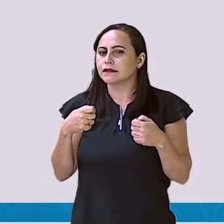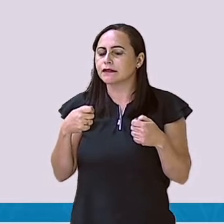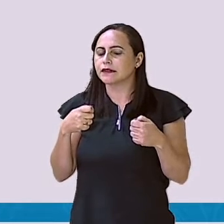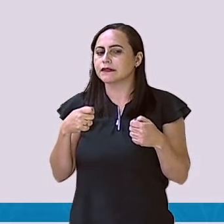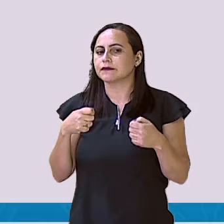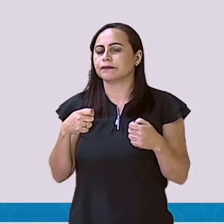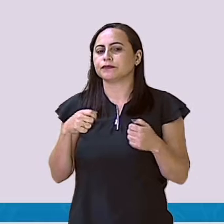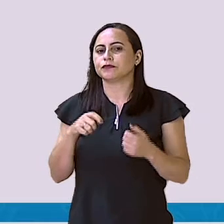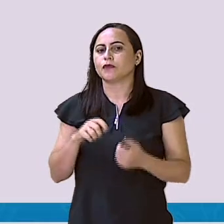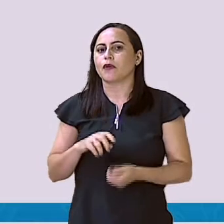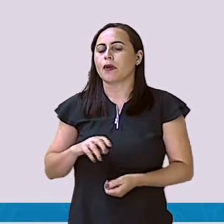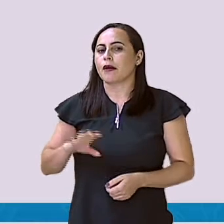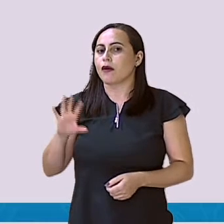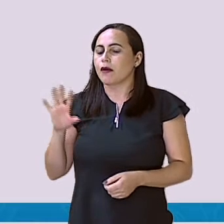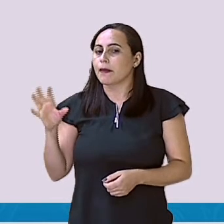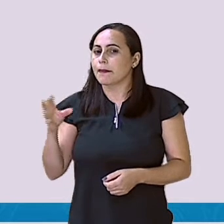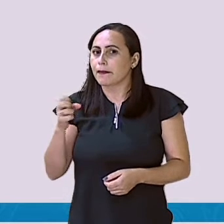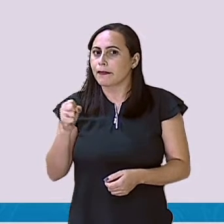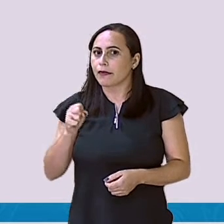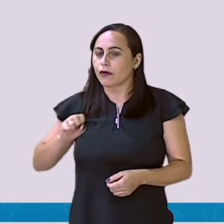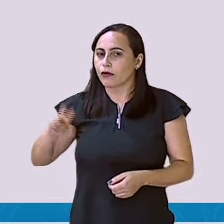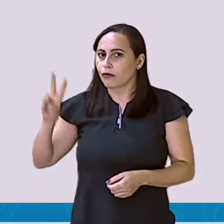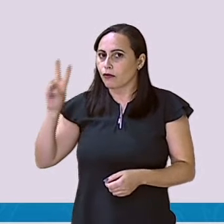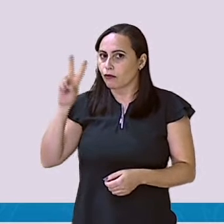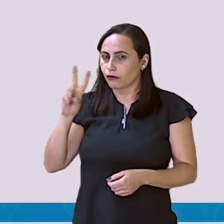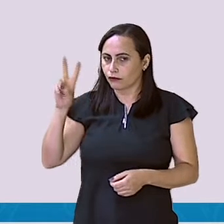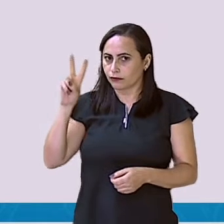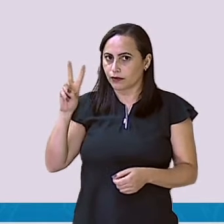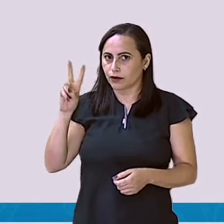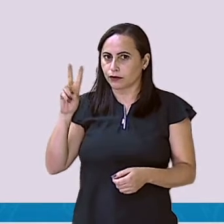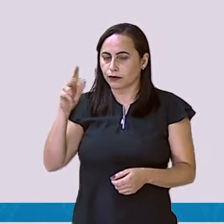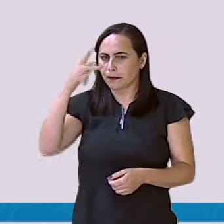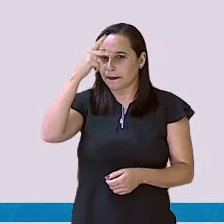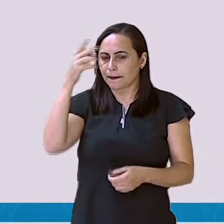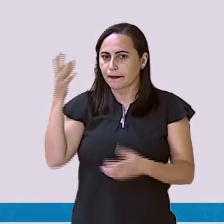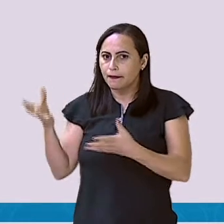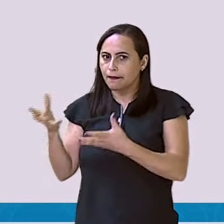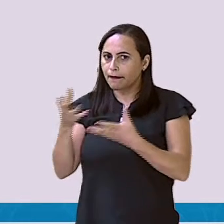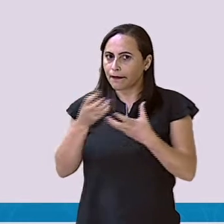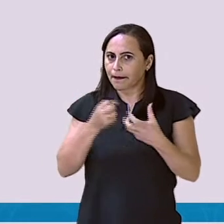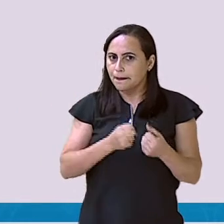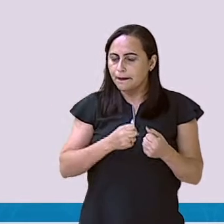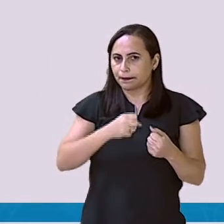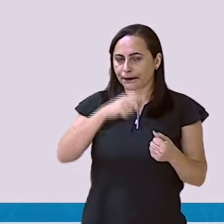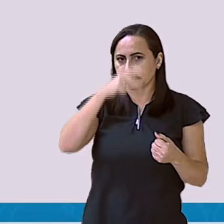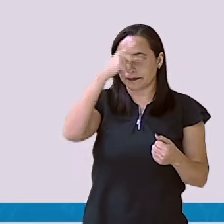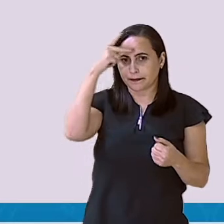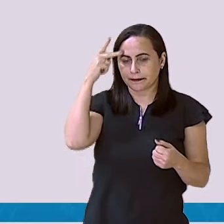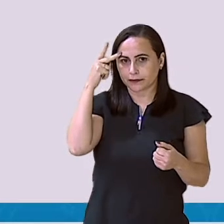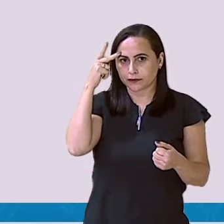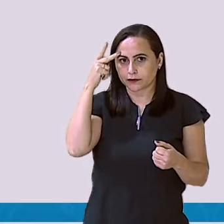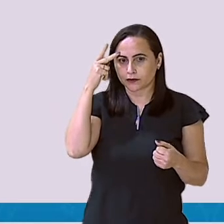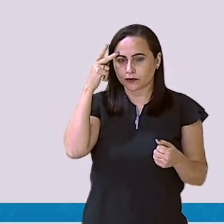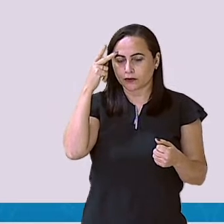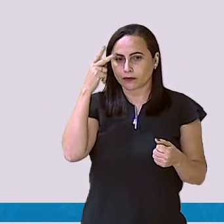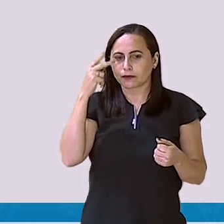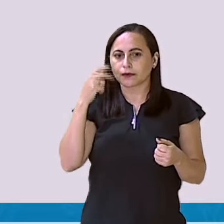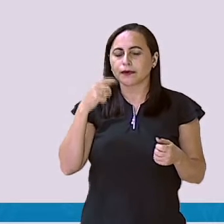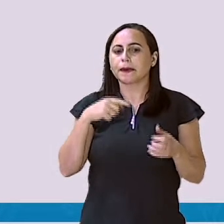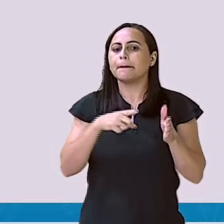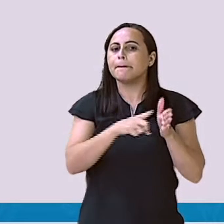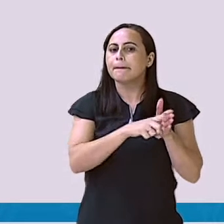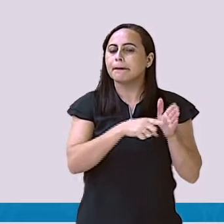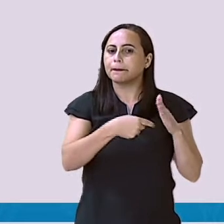pegar o valor que o cliente me deu menos o valor da compra para eu saber se o valor está